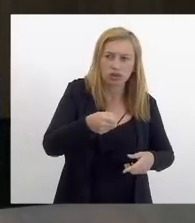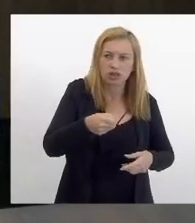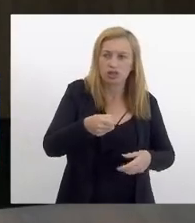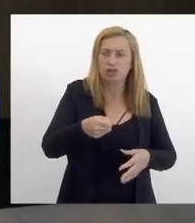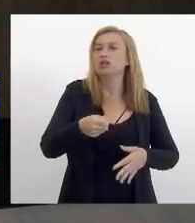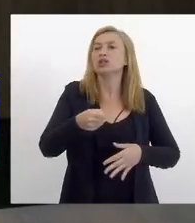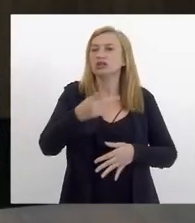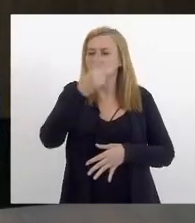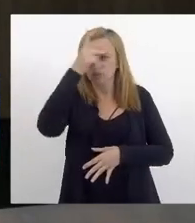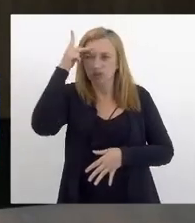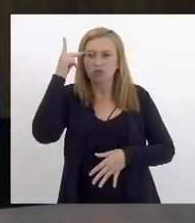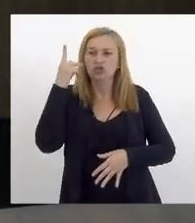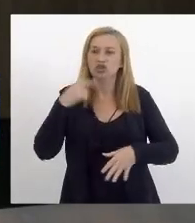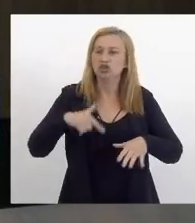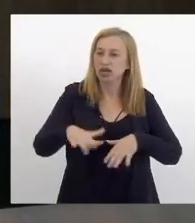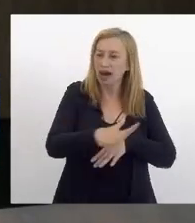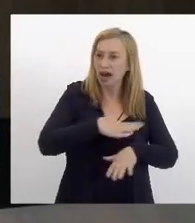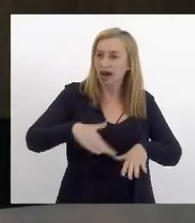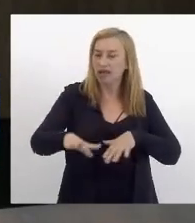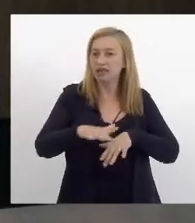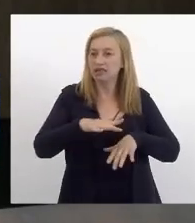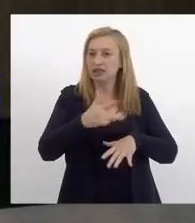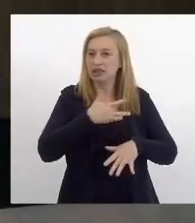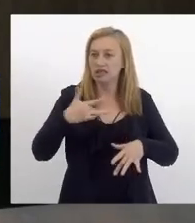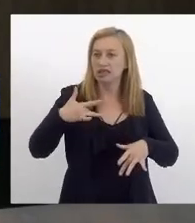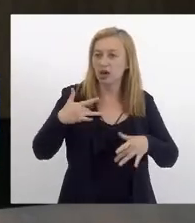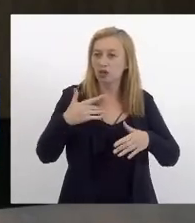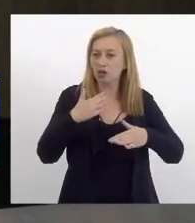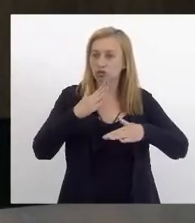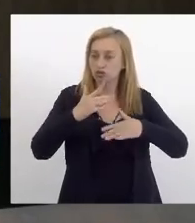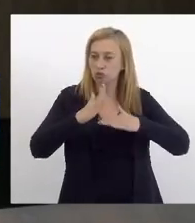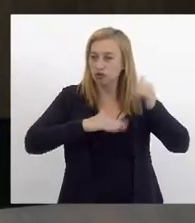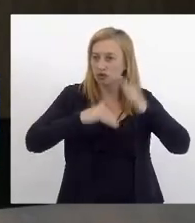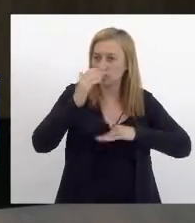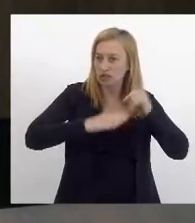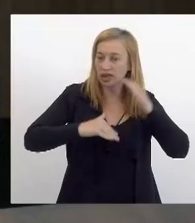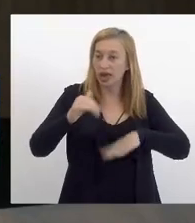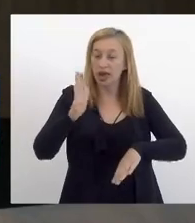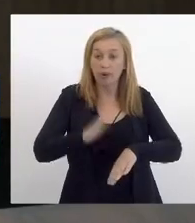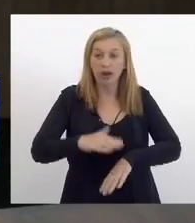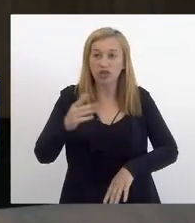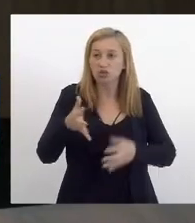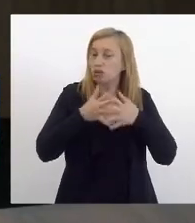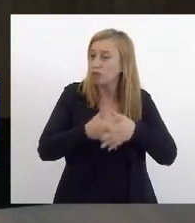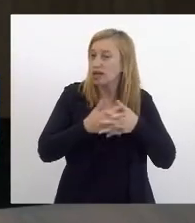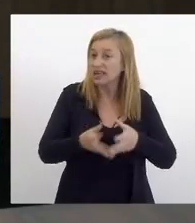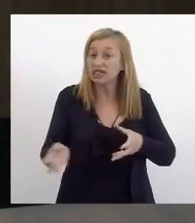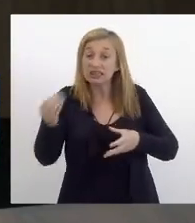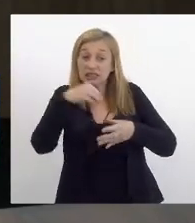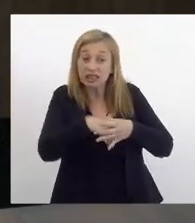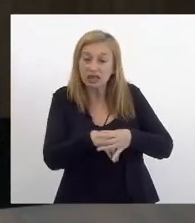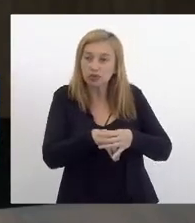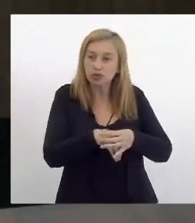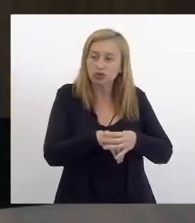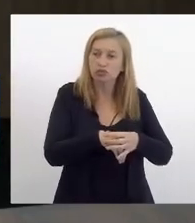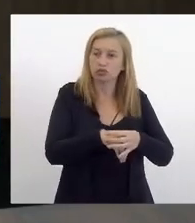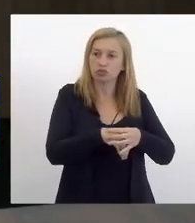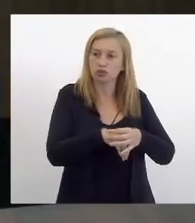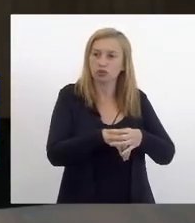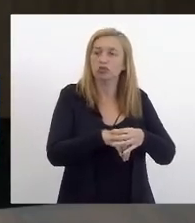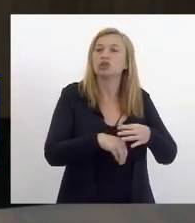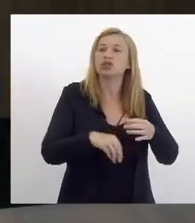da área da saúde a saúde é muito mais complexa que dentro dessas unidades tem médicos